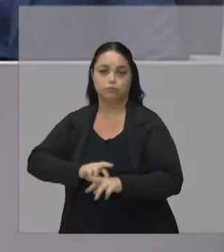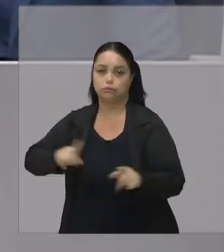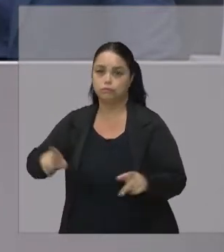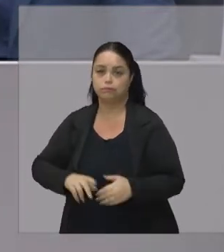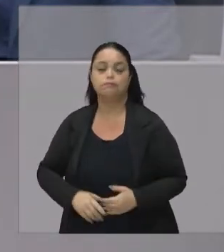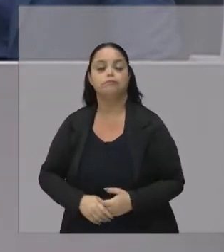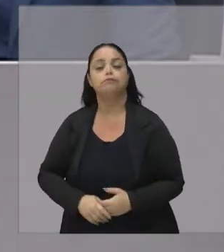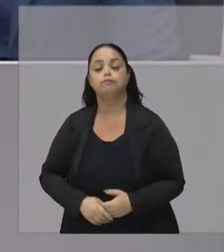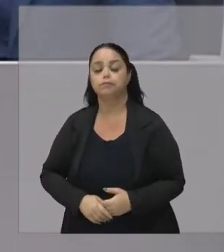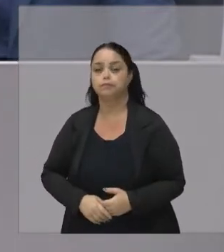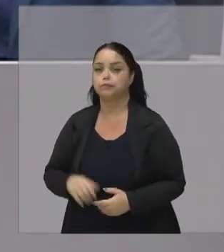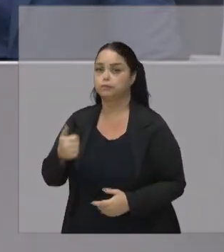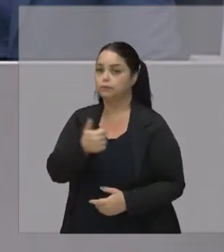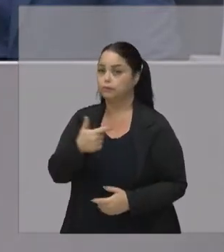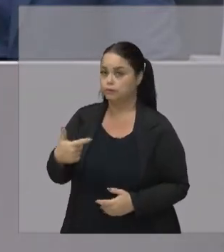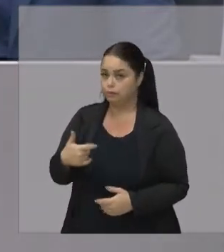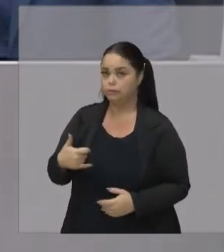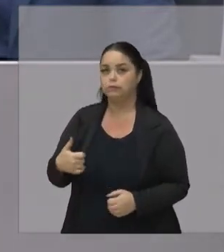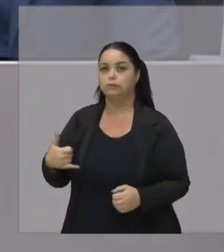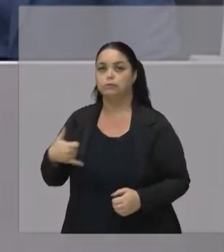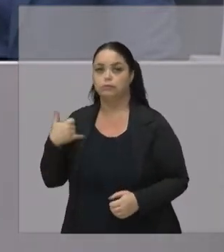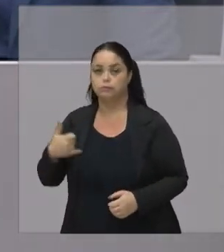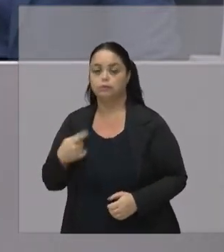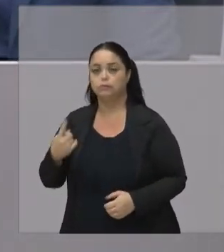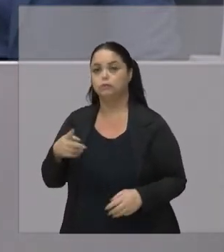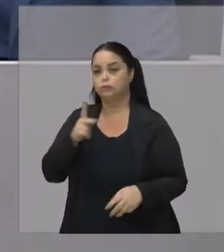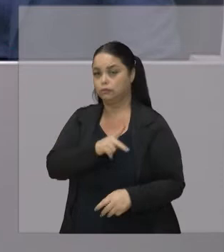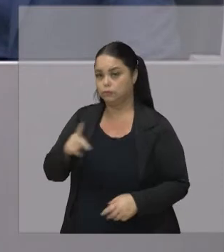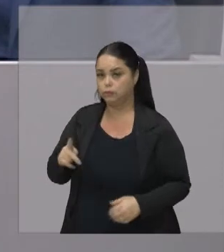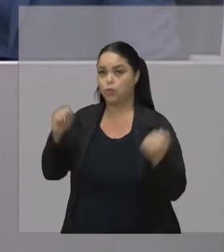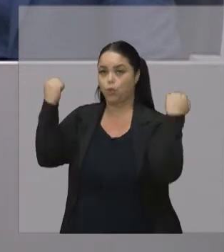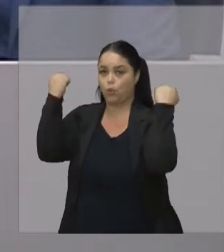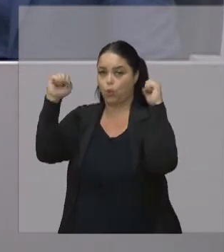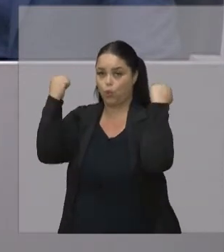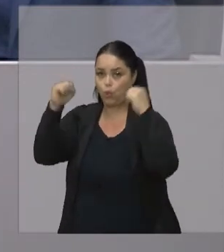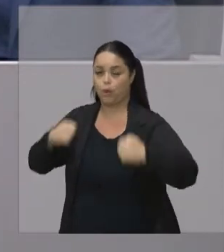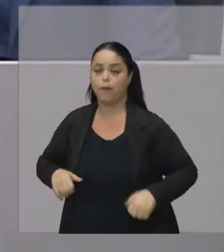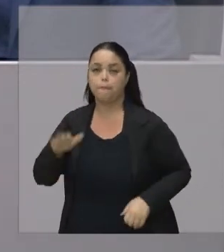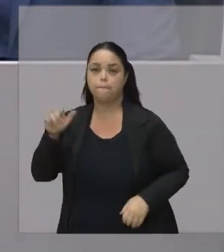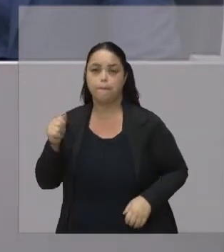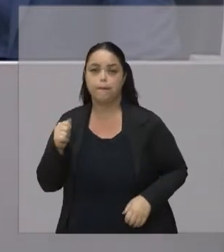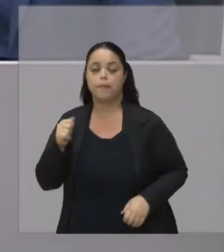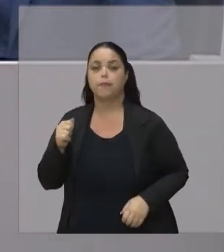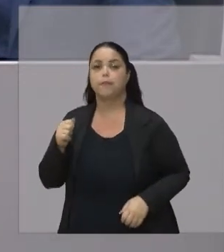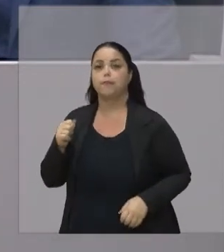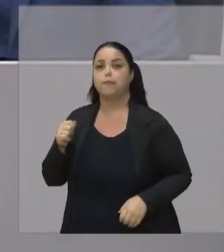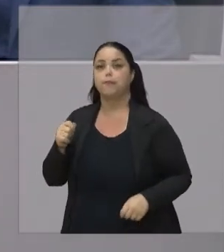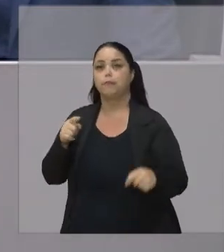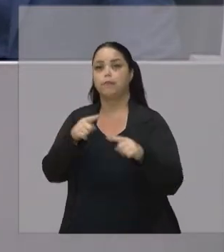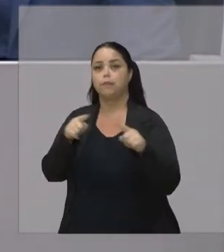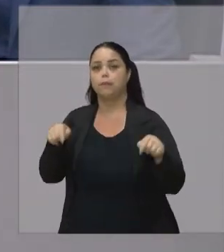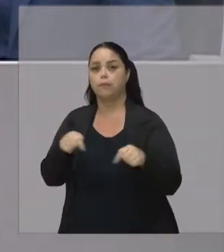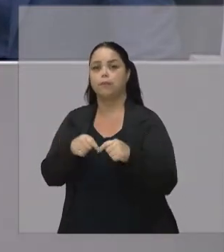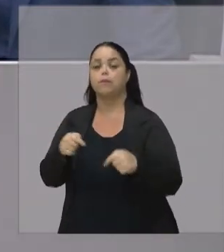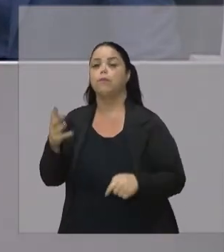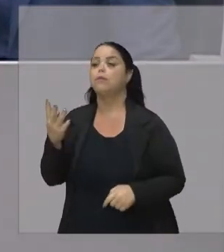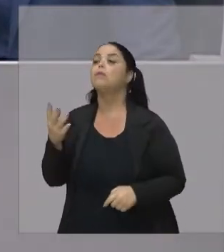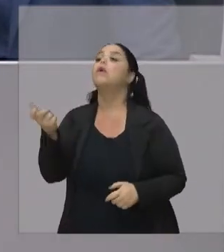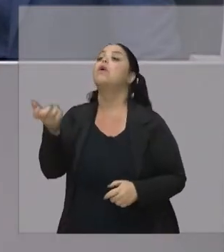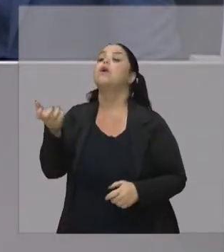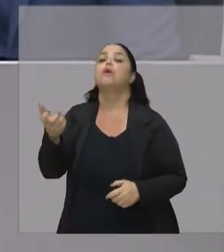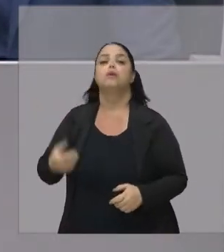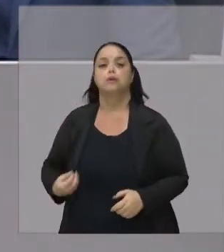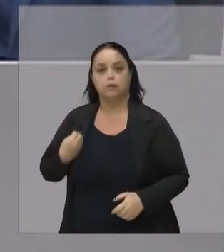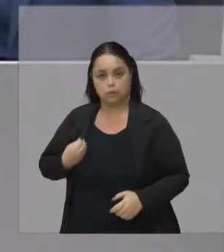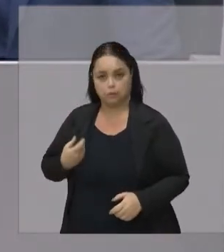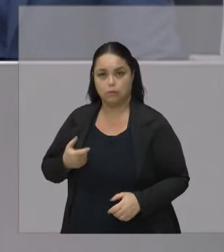Aos 12 anos Um professor De educação física Chamou os três Numa sala E falou O que vocês querem